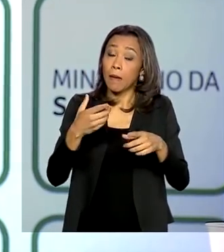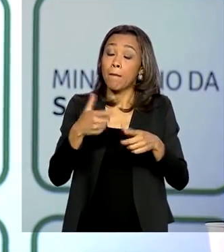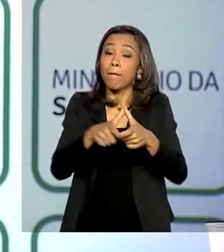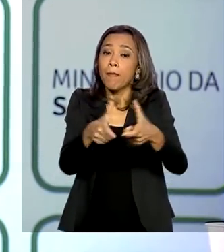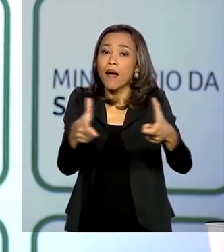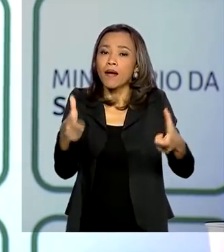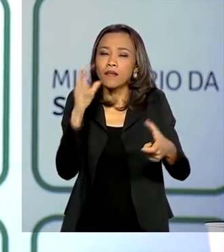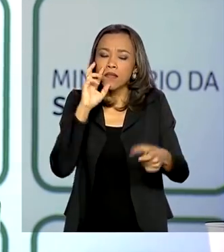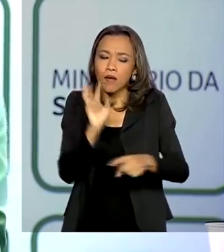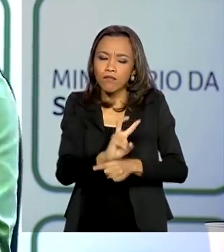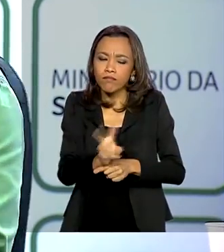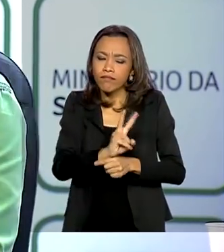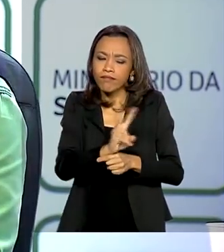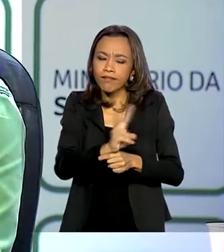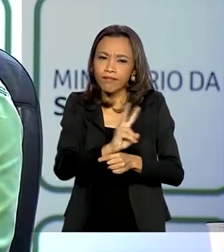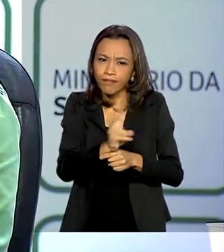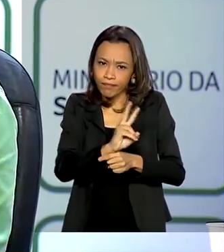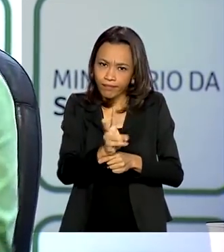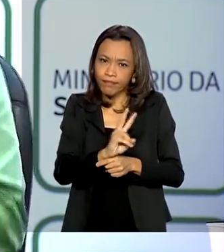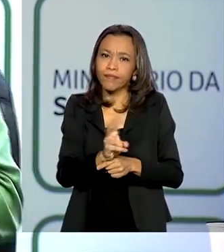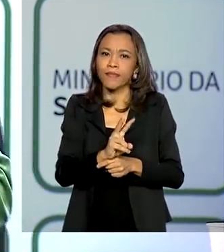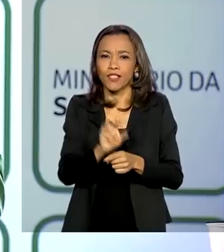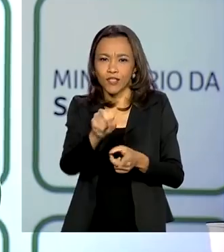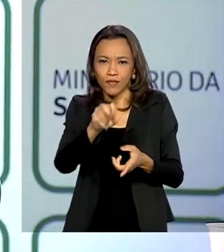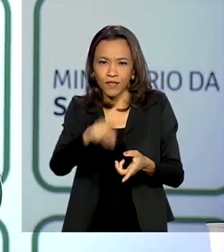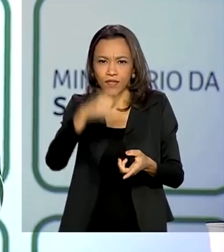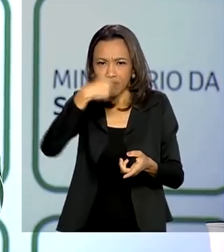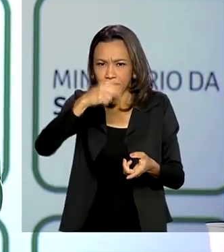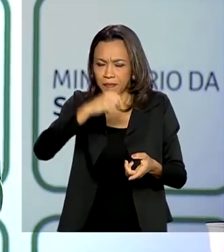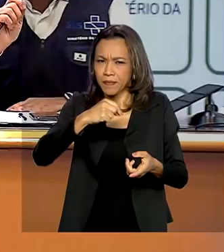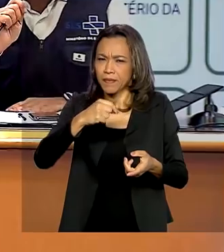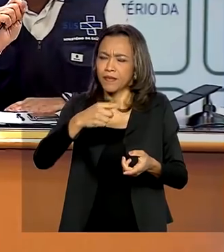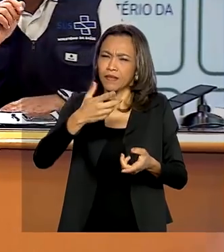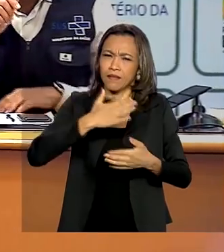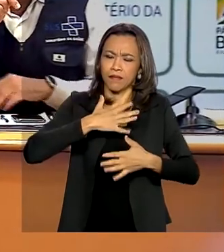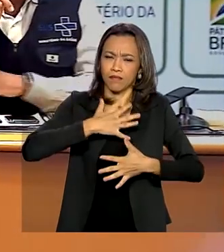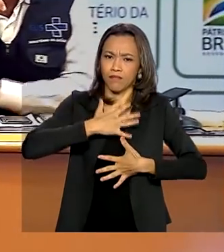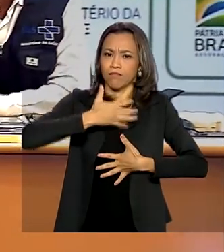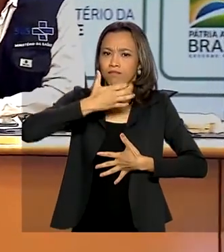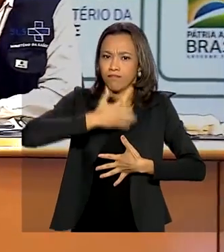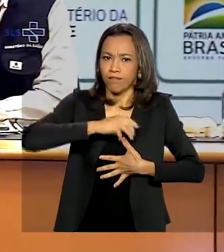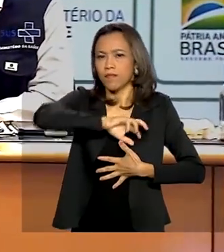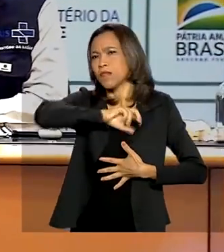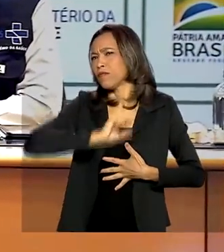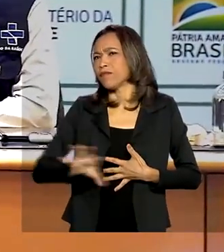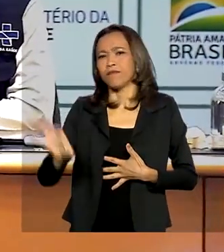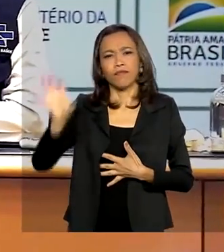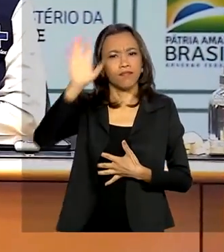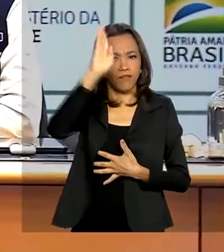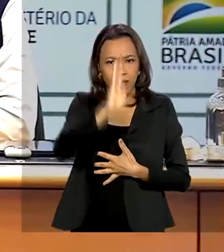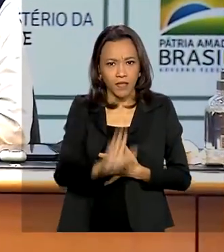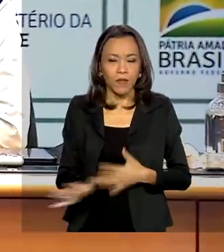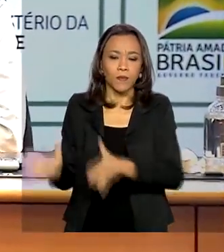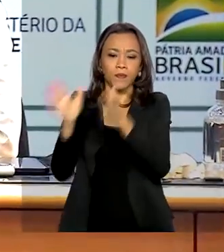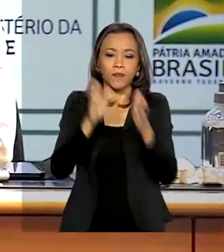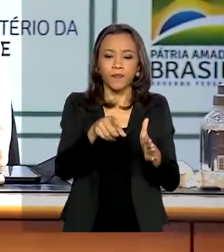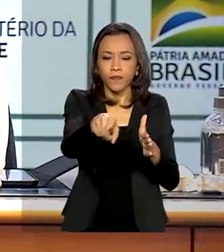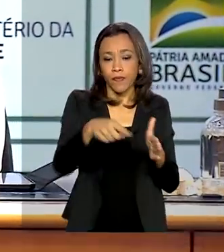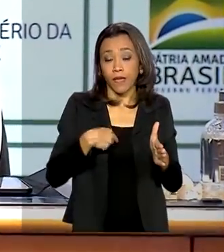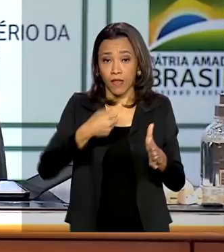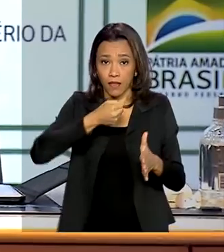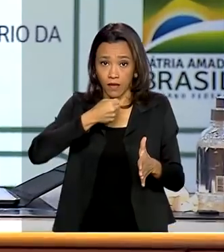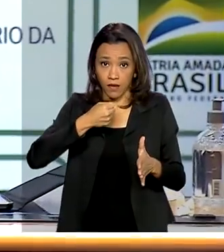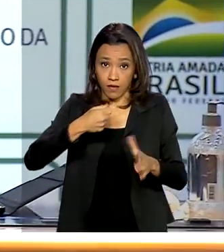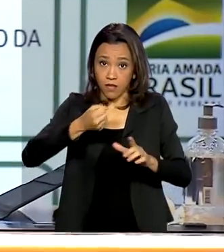sentinela de vírus respiratórios em todos os estados do Brasil. Durante a conversa virtual com jornalistas, o secretário